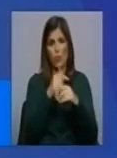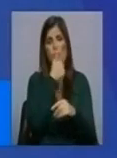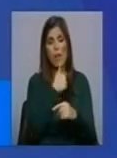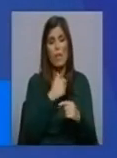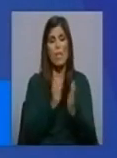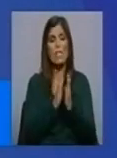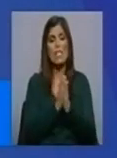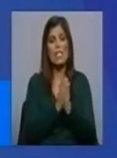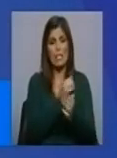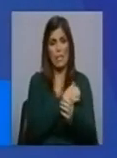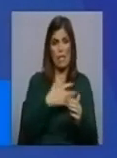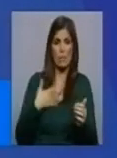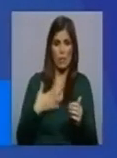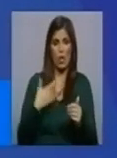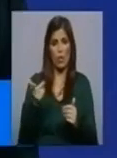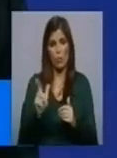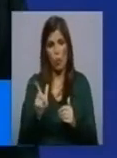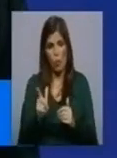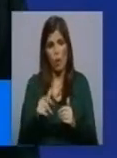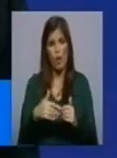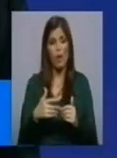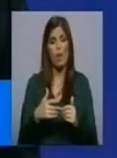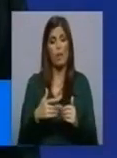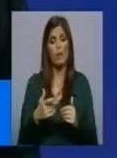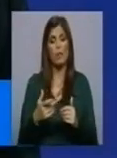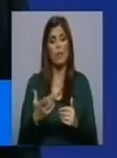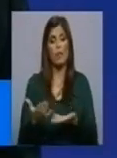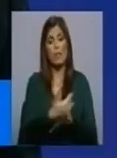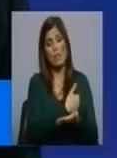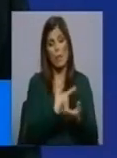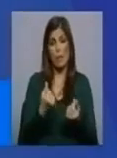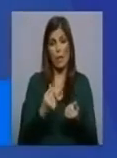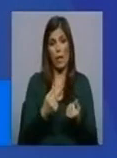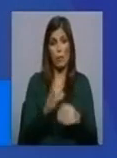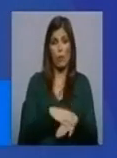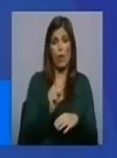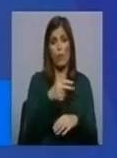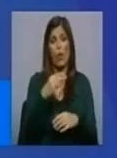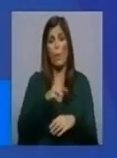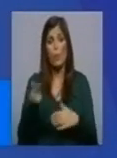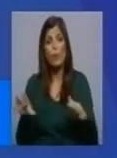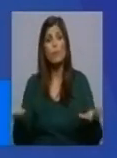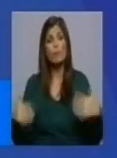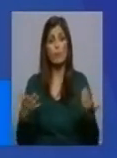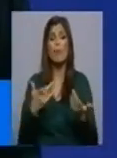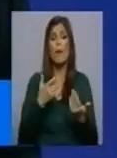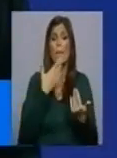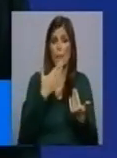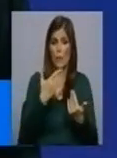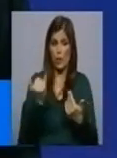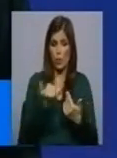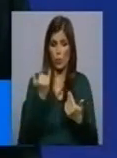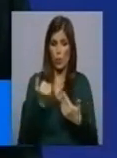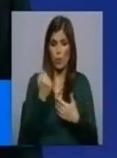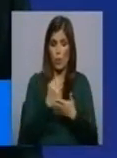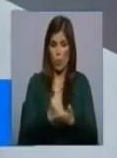Santa Casa da Misericórdia de Lisboa, que acaba por reciclar, receber dinheiro de todo o país, fruto, por exemplo, do Euro Milhões, pediu a essas instituições